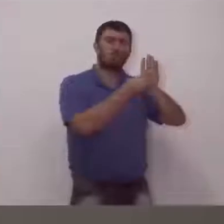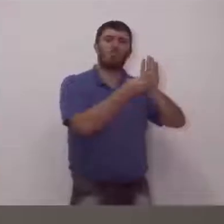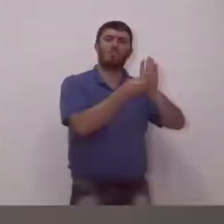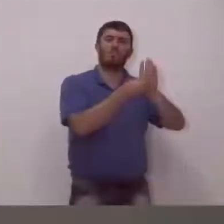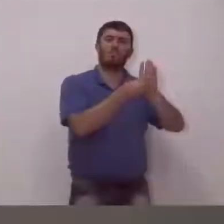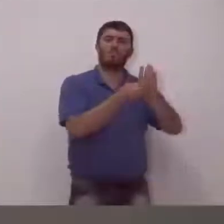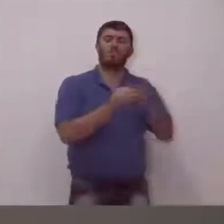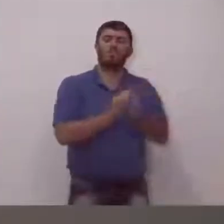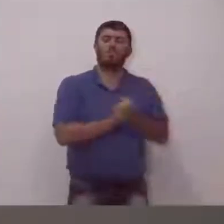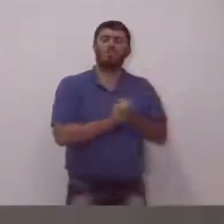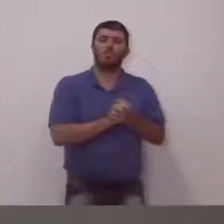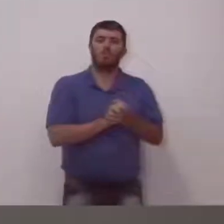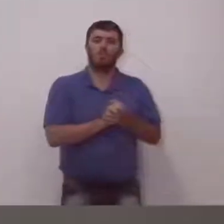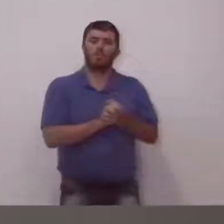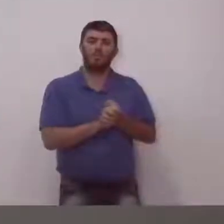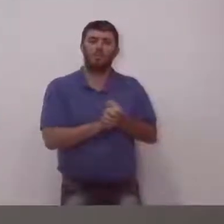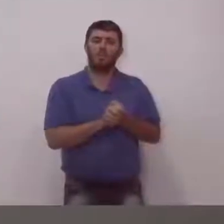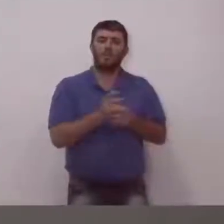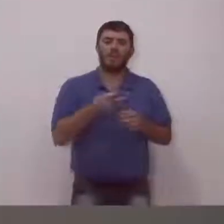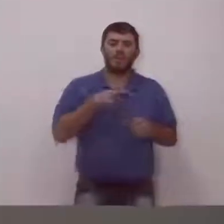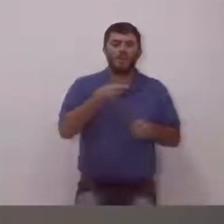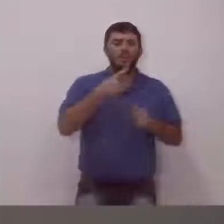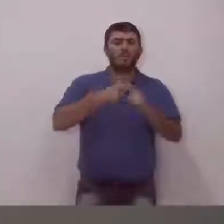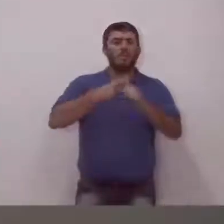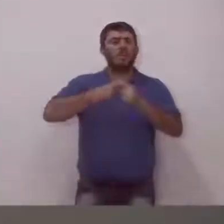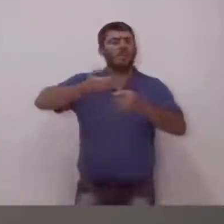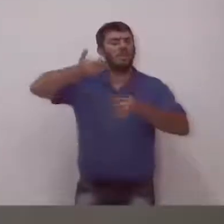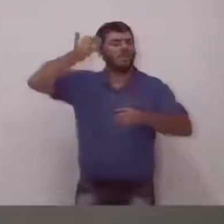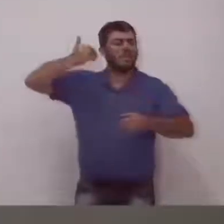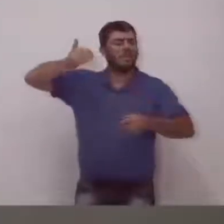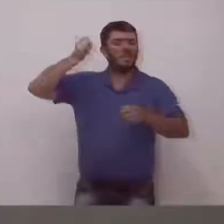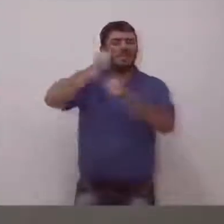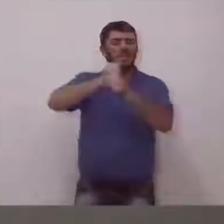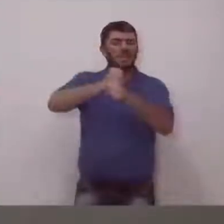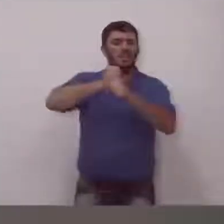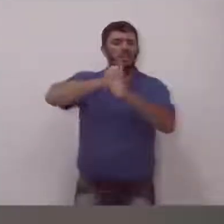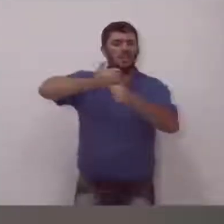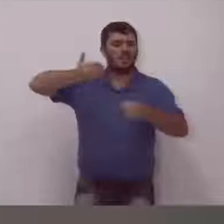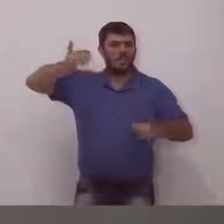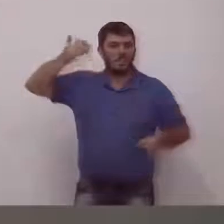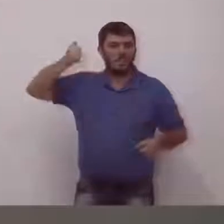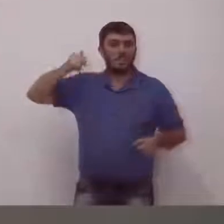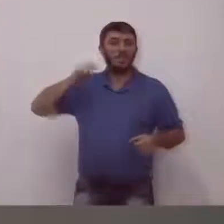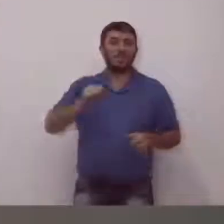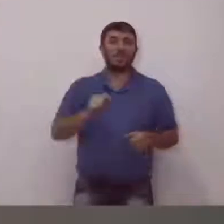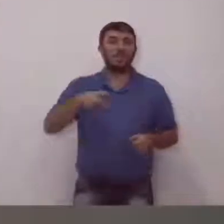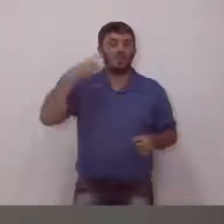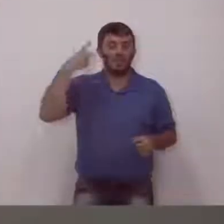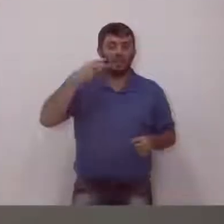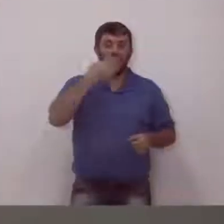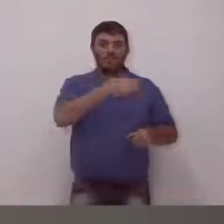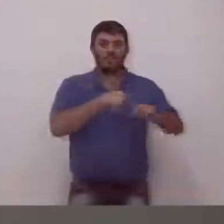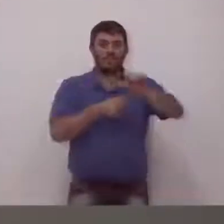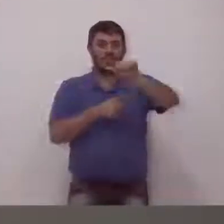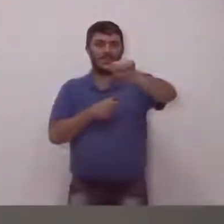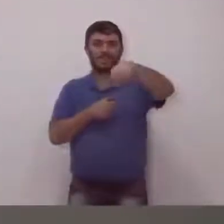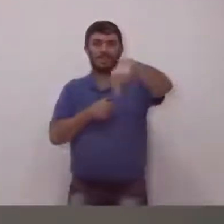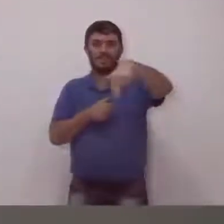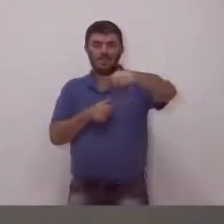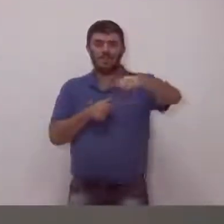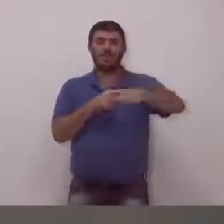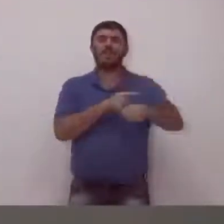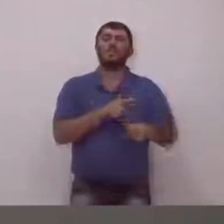digo isso porque há anos, como disse o Paulinho Palmeira, a vereadora Ana Genesini vem brigando, vem